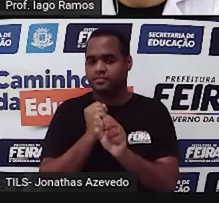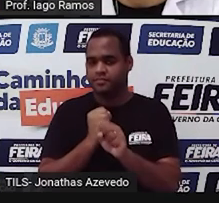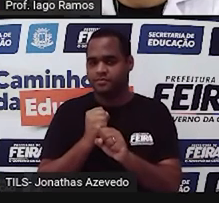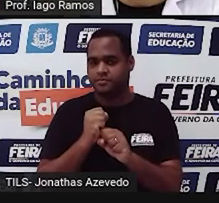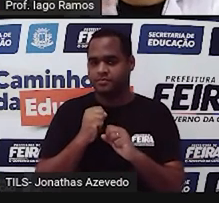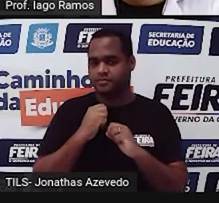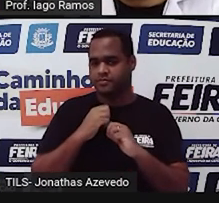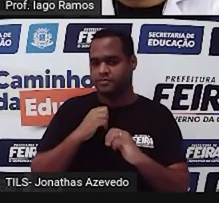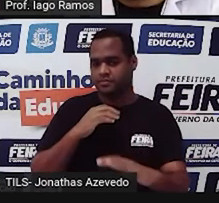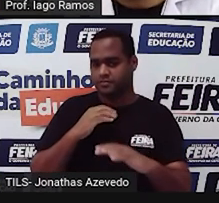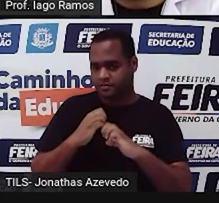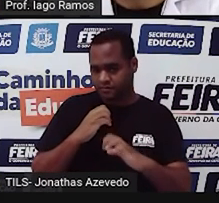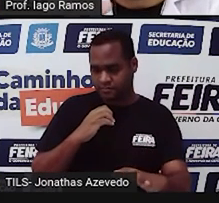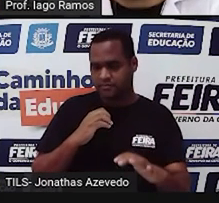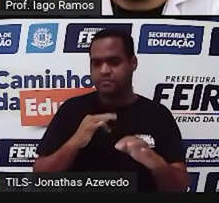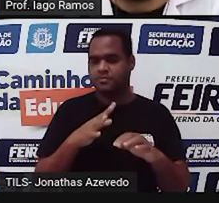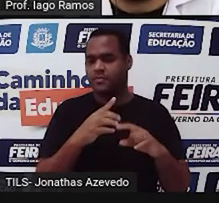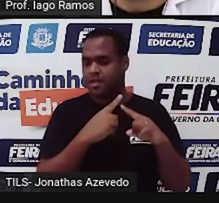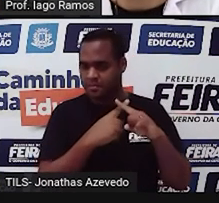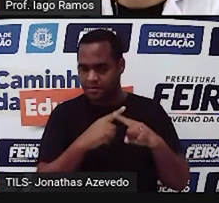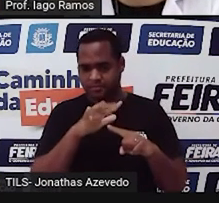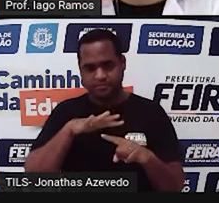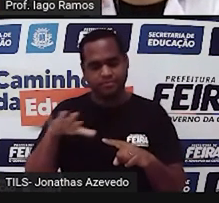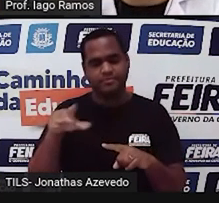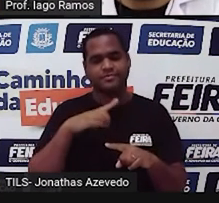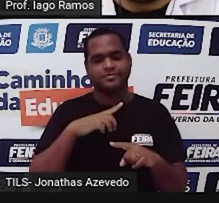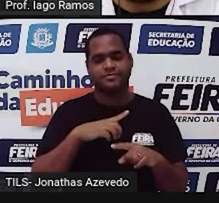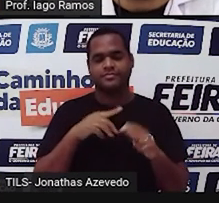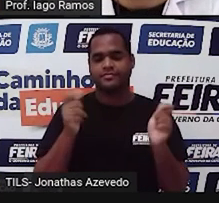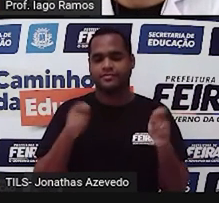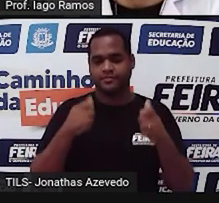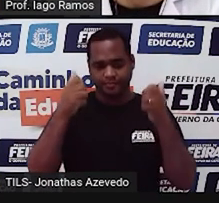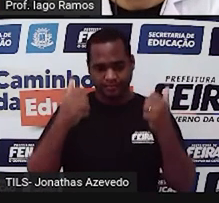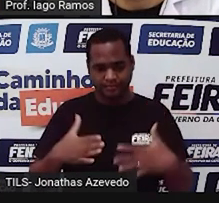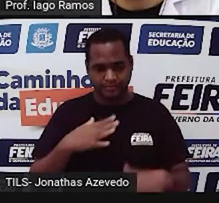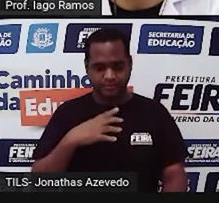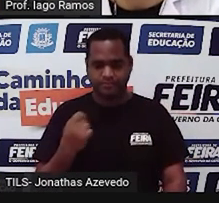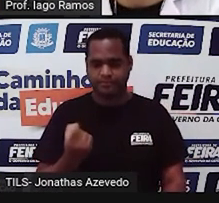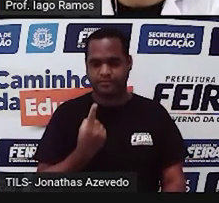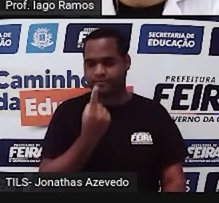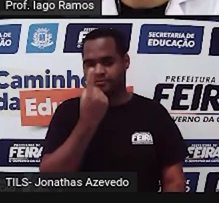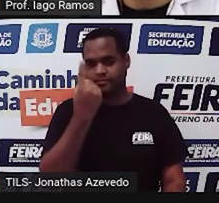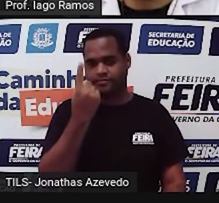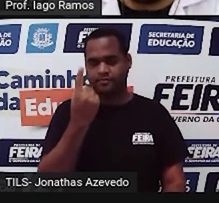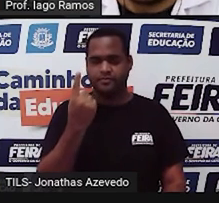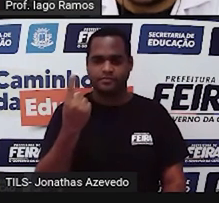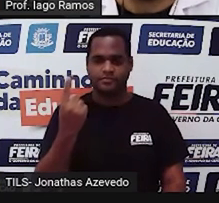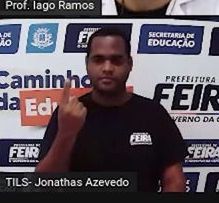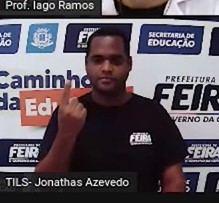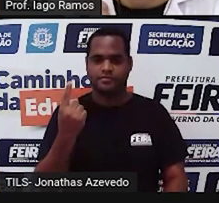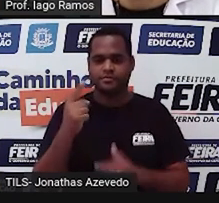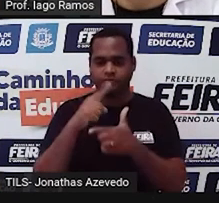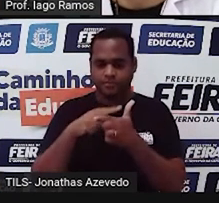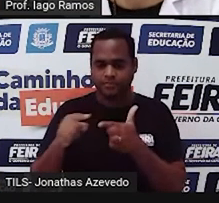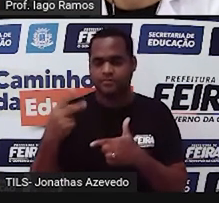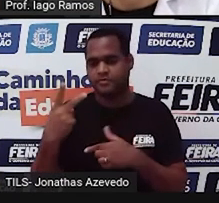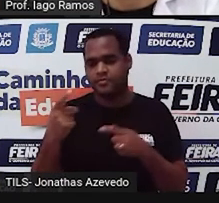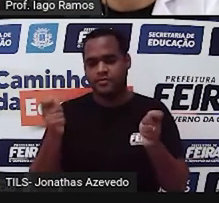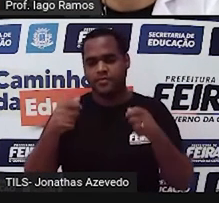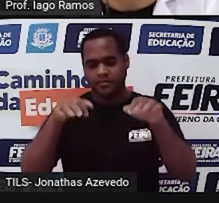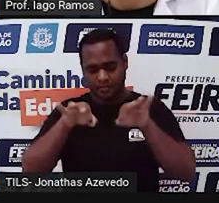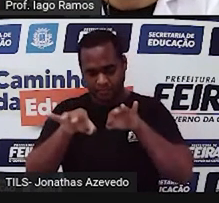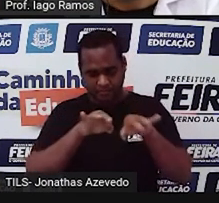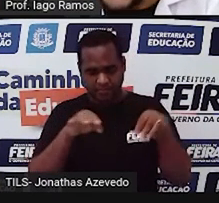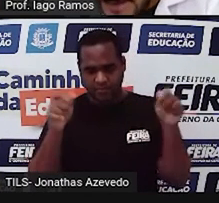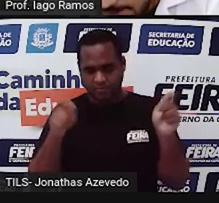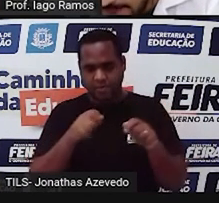aliás, a multiplicação do comprimento pela altura dividido por dois é a forma de